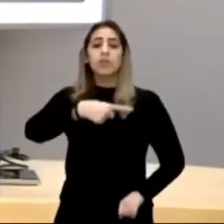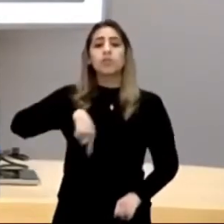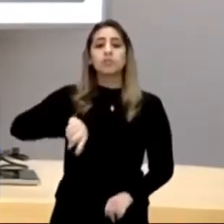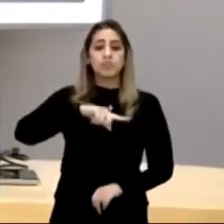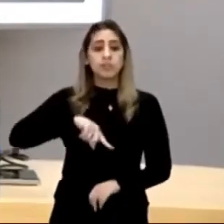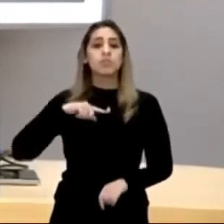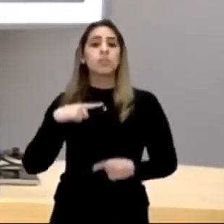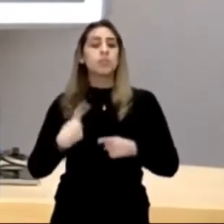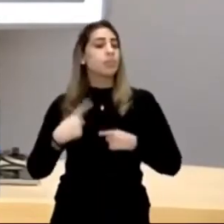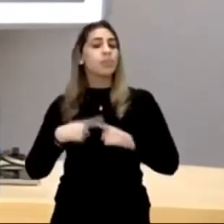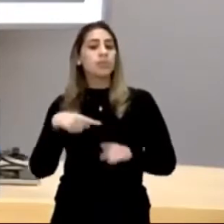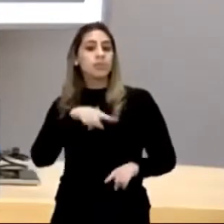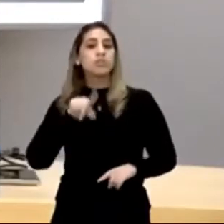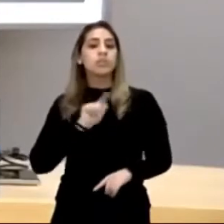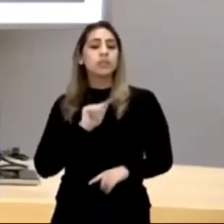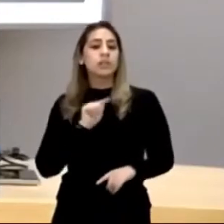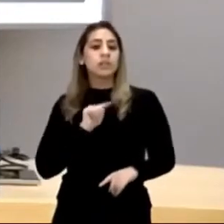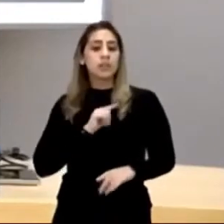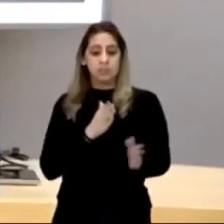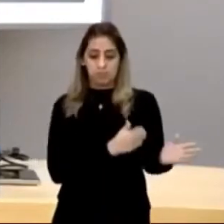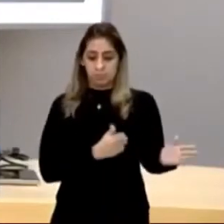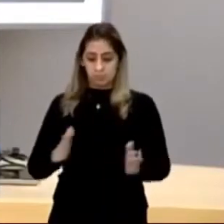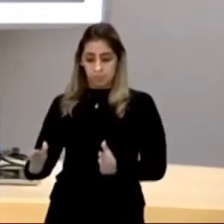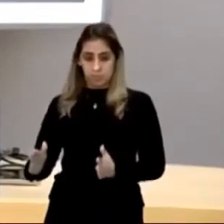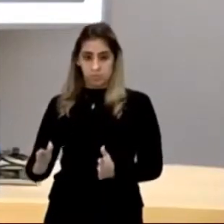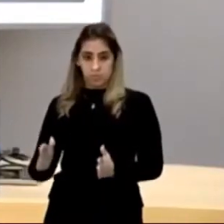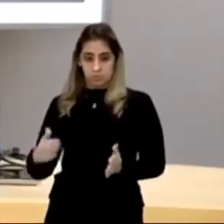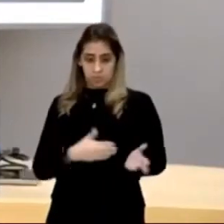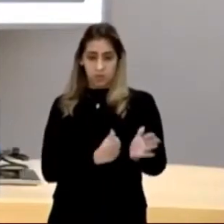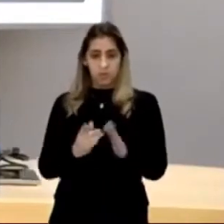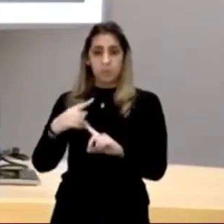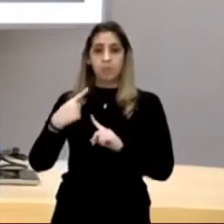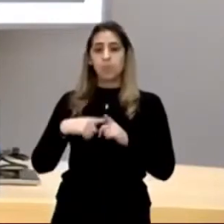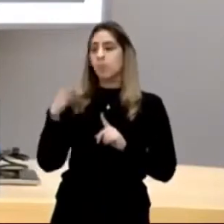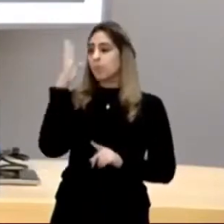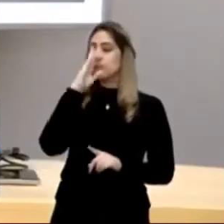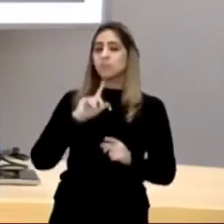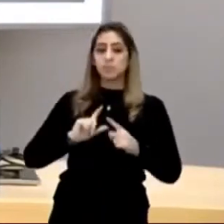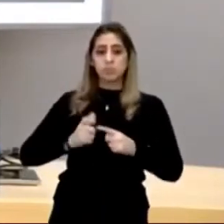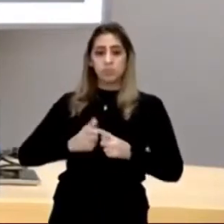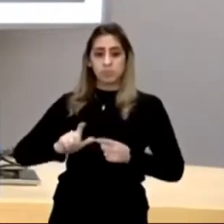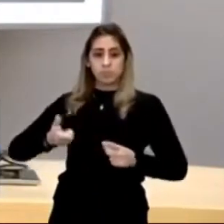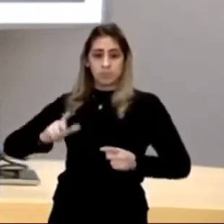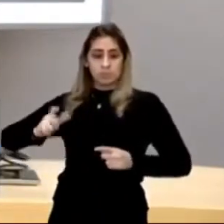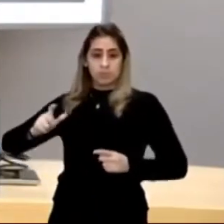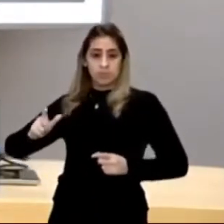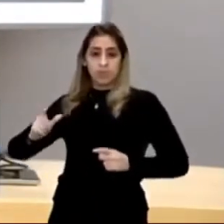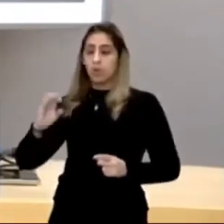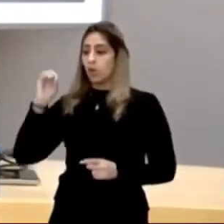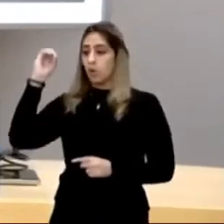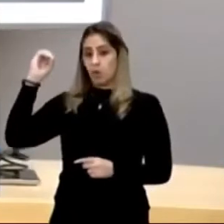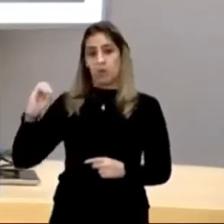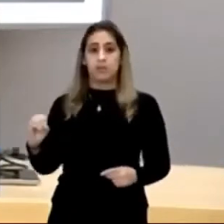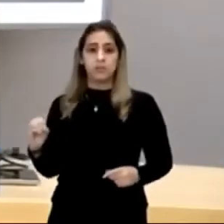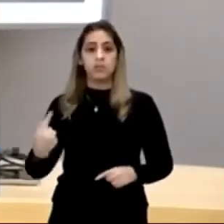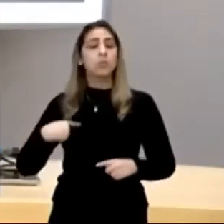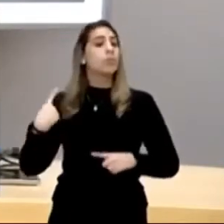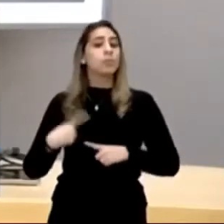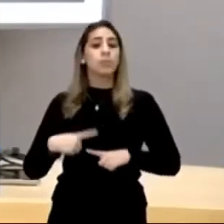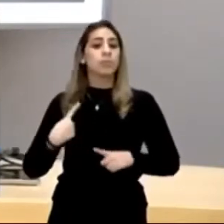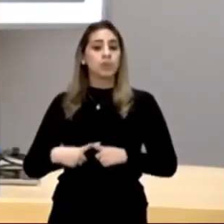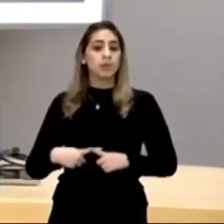por que que você tem, no tratado de Tordesilhas, o Brasil se estendendo para a oeste? Porque